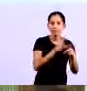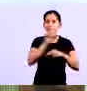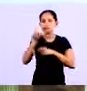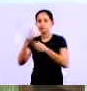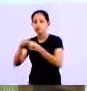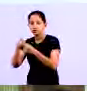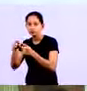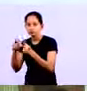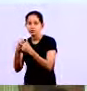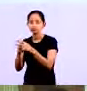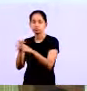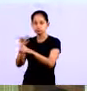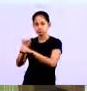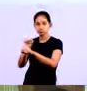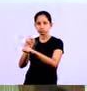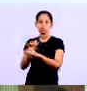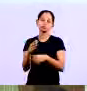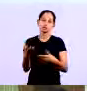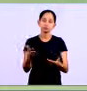fazendo tá